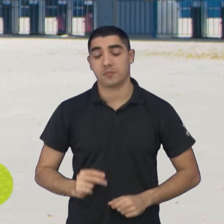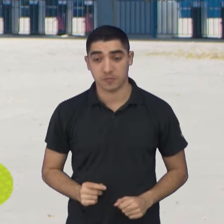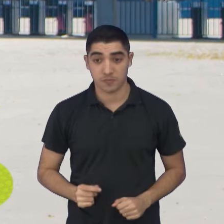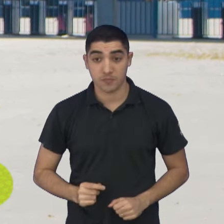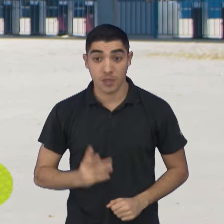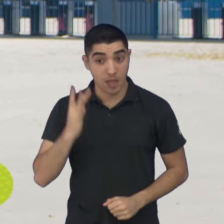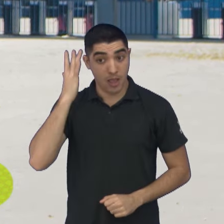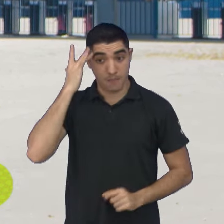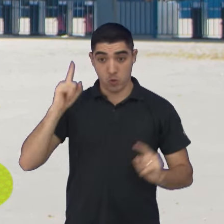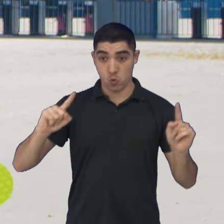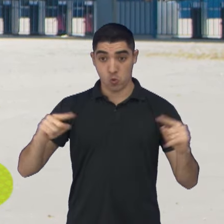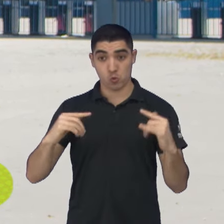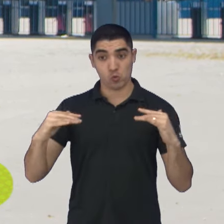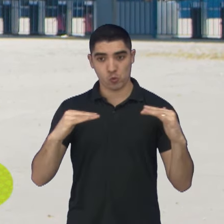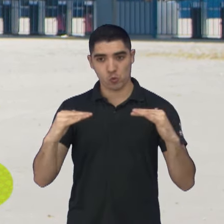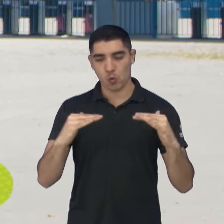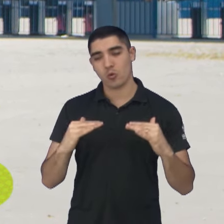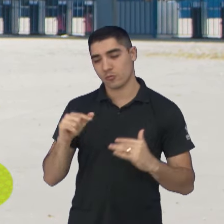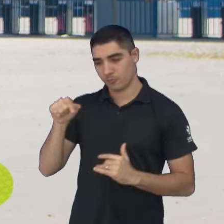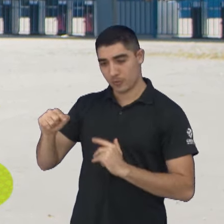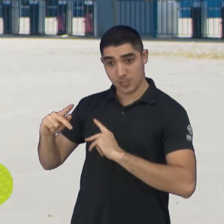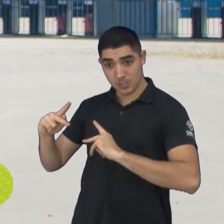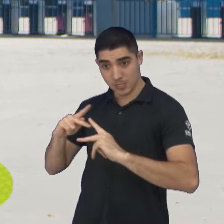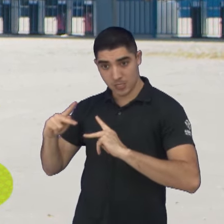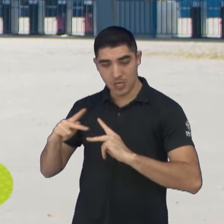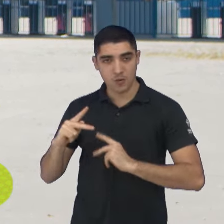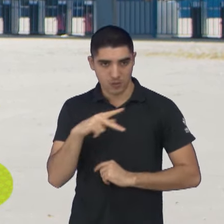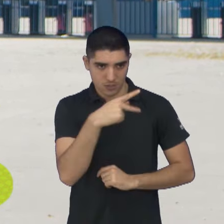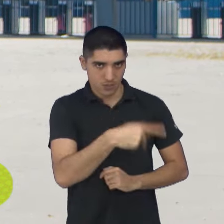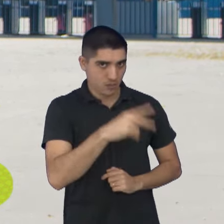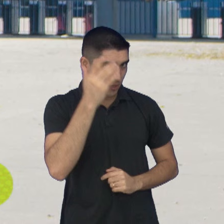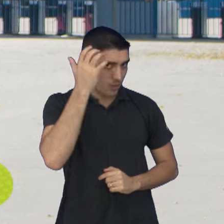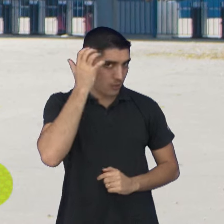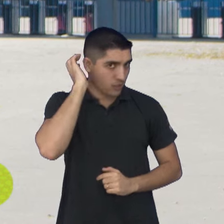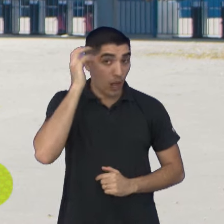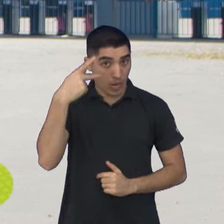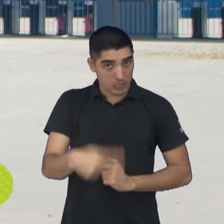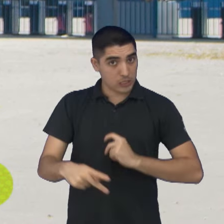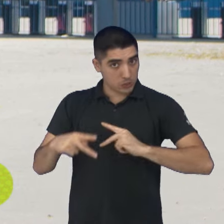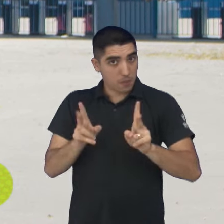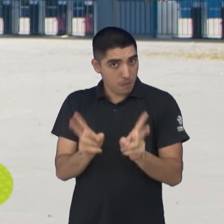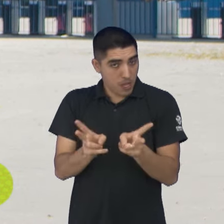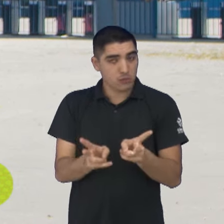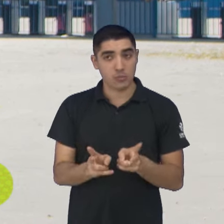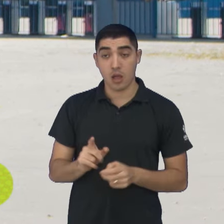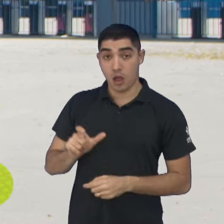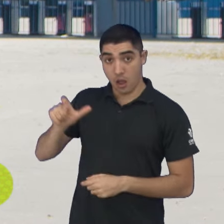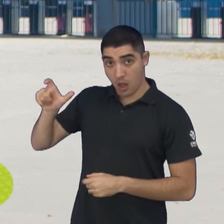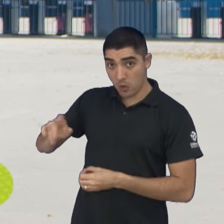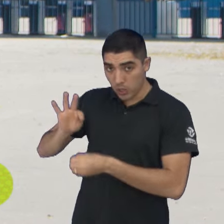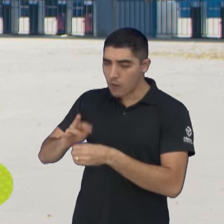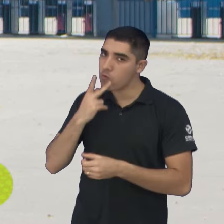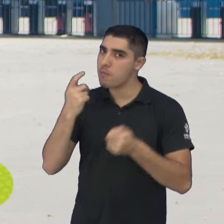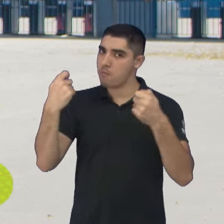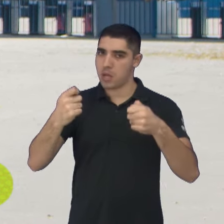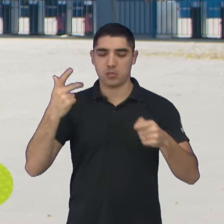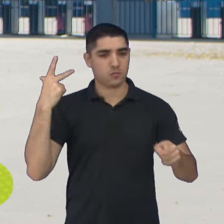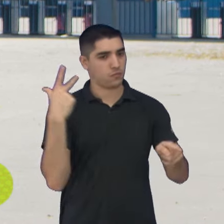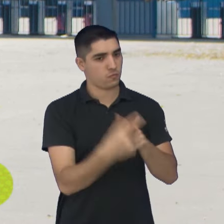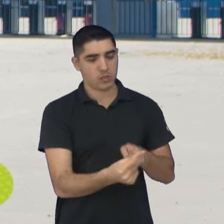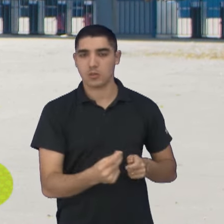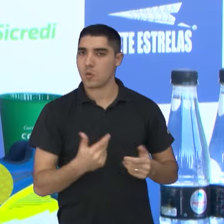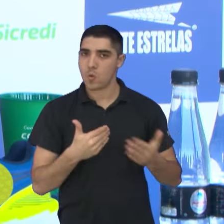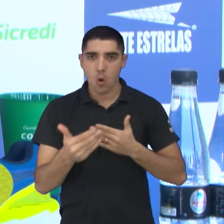o jogo de amanhã, contra o Santo André, no Martins Pereira, Sérgio disse que somente a vitória interessa para o São José.